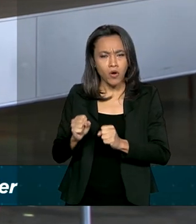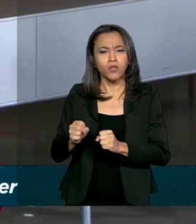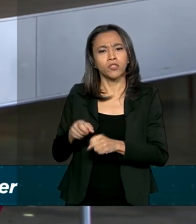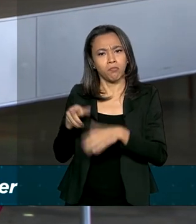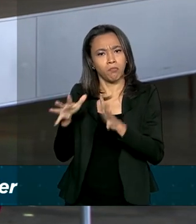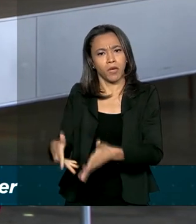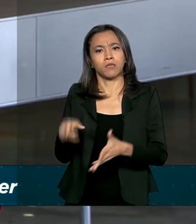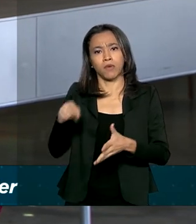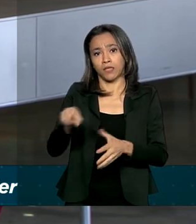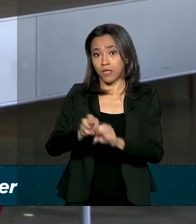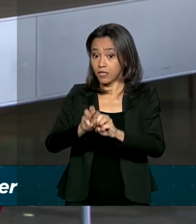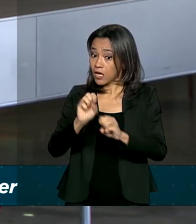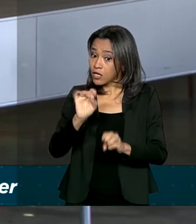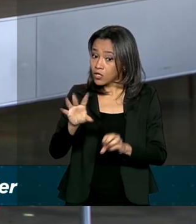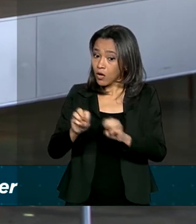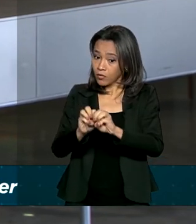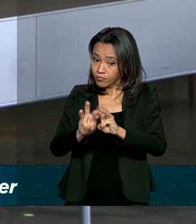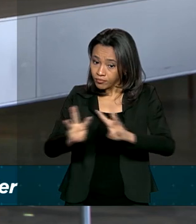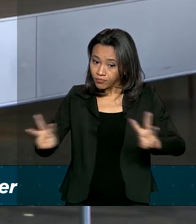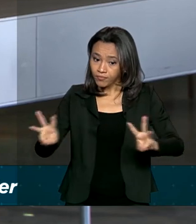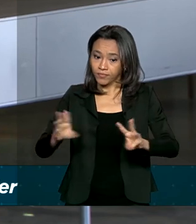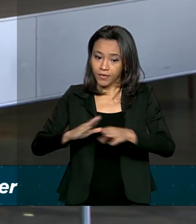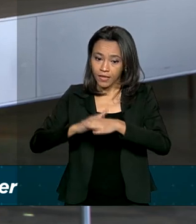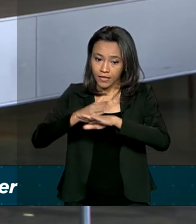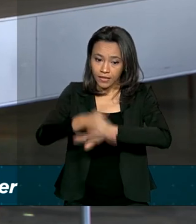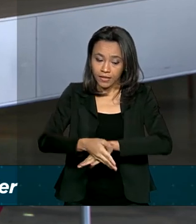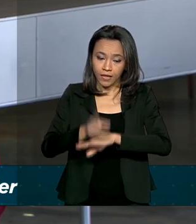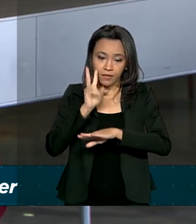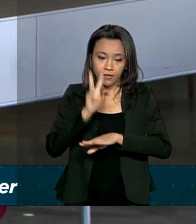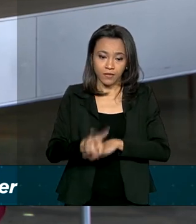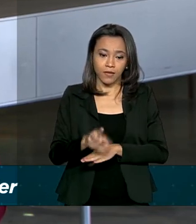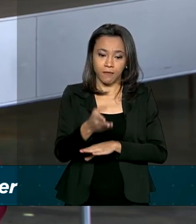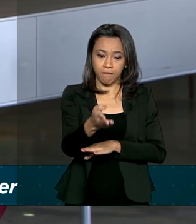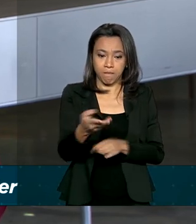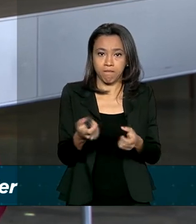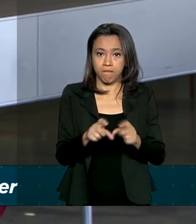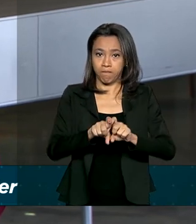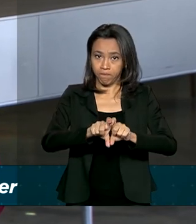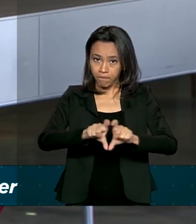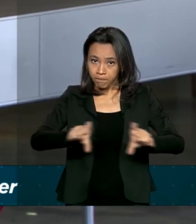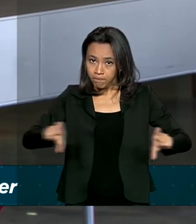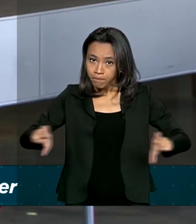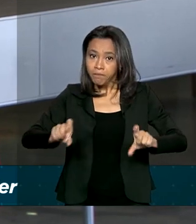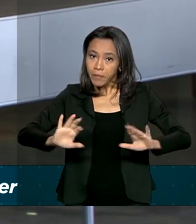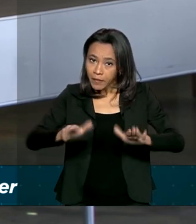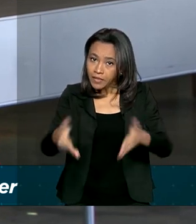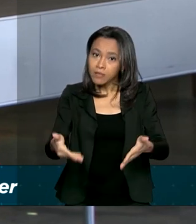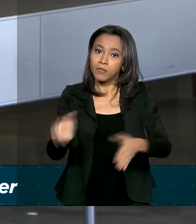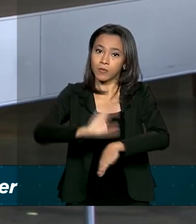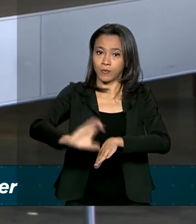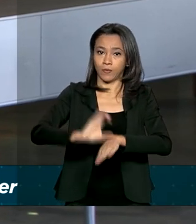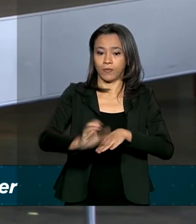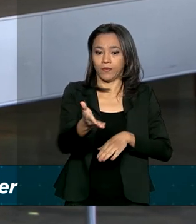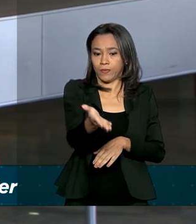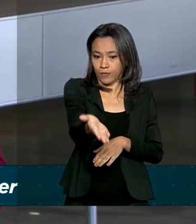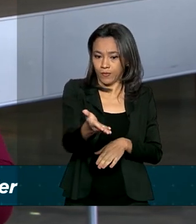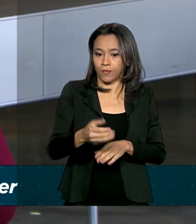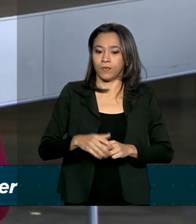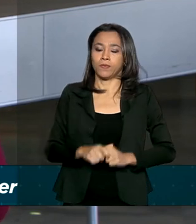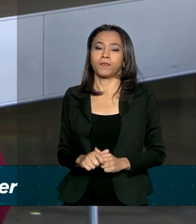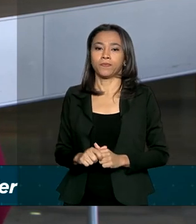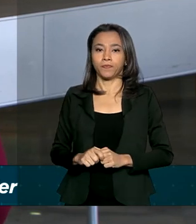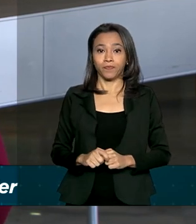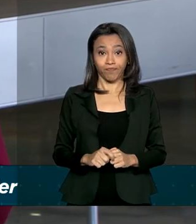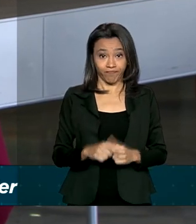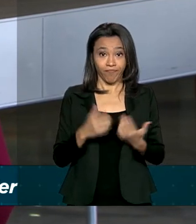Aprender. Para isso, basta acessar os seguintes sites, alfabetização.mec.gov.br e também o barra Tempo